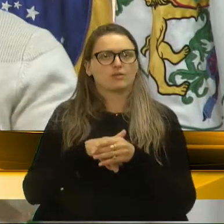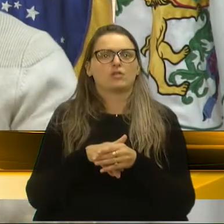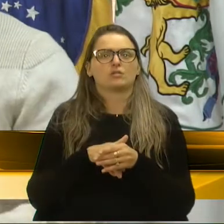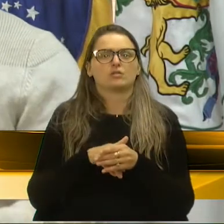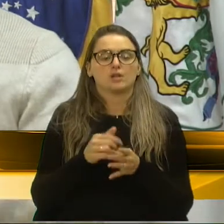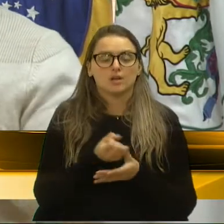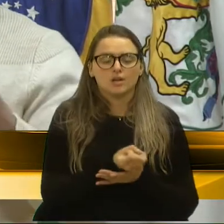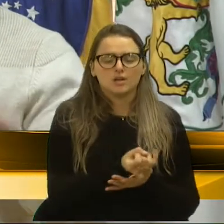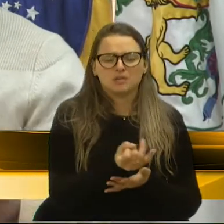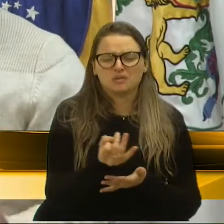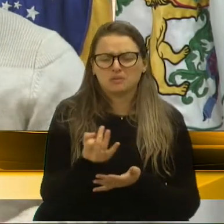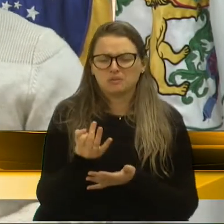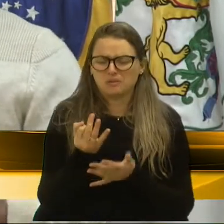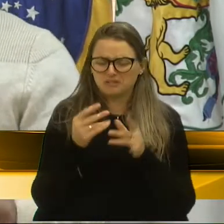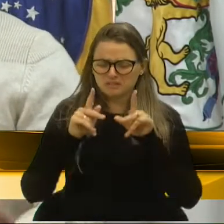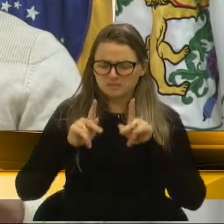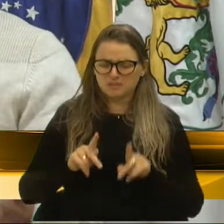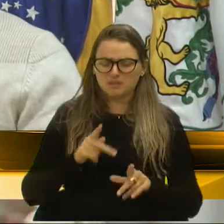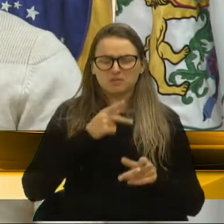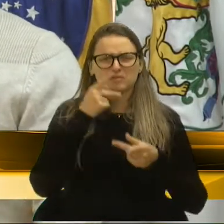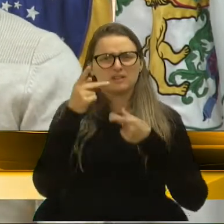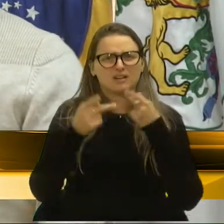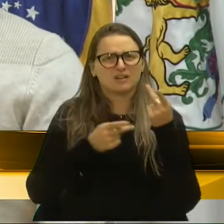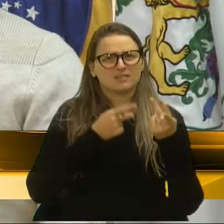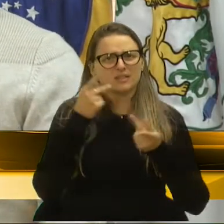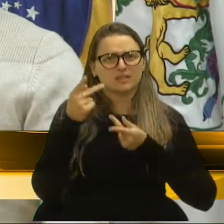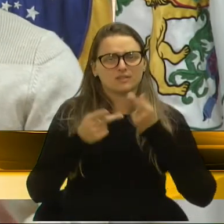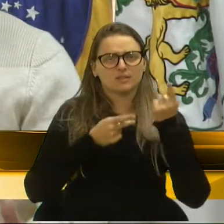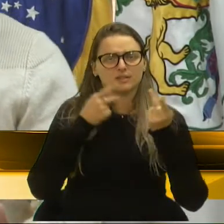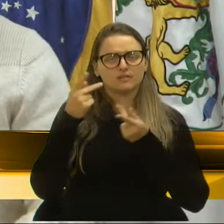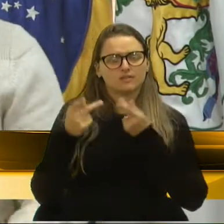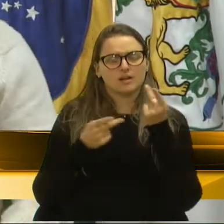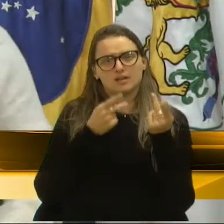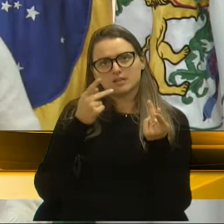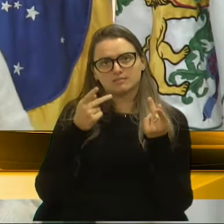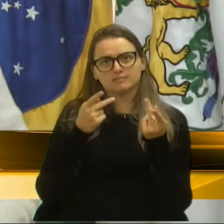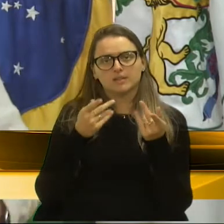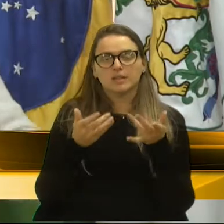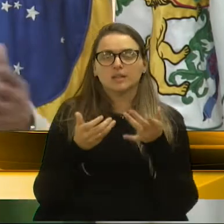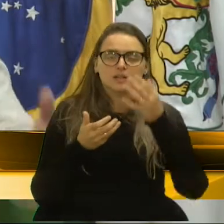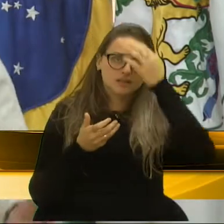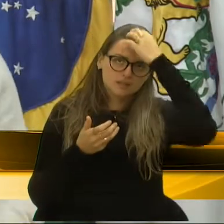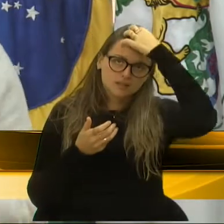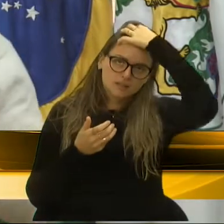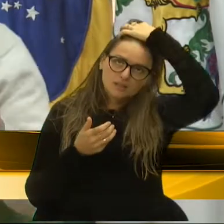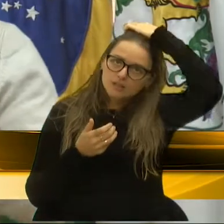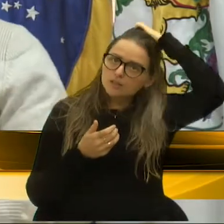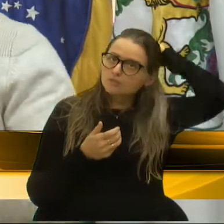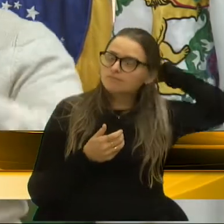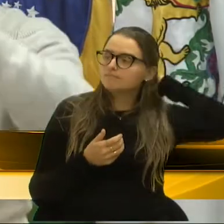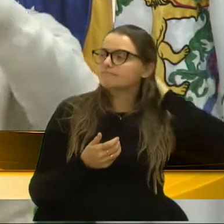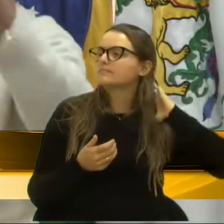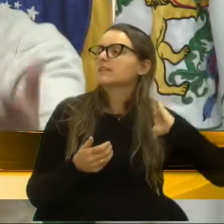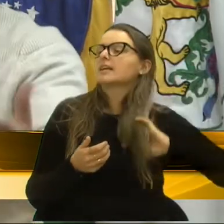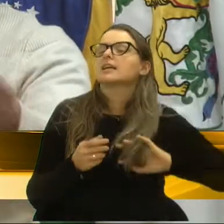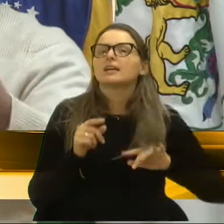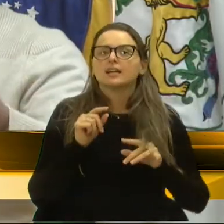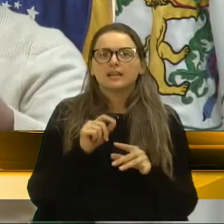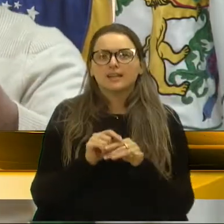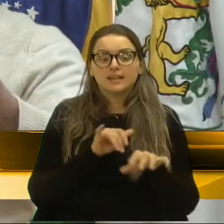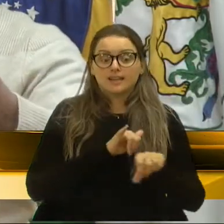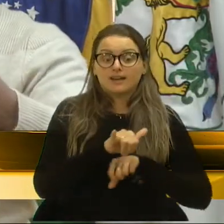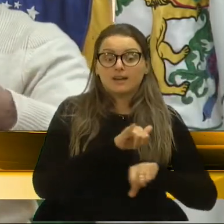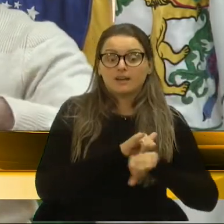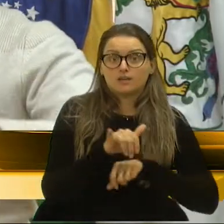quantos discursos eleitoreiros já foram usados em cima, passaram para a população uma ilusão